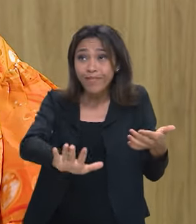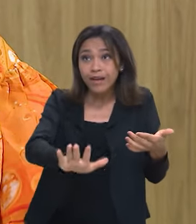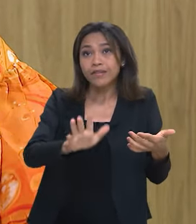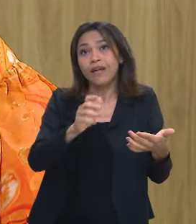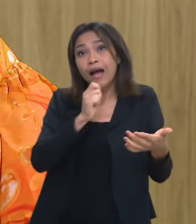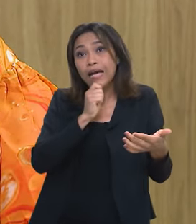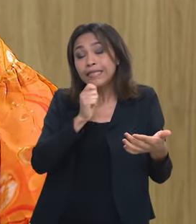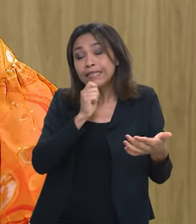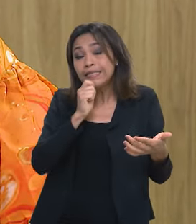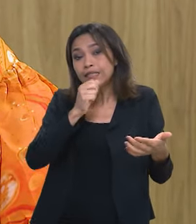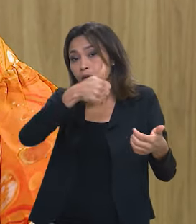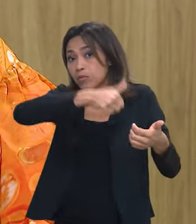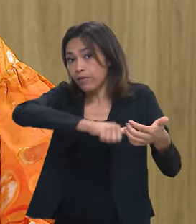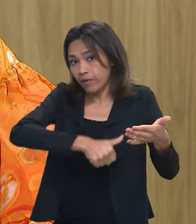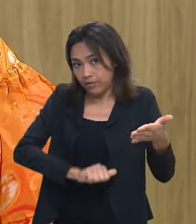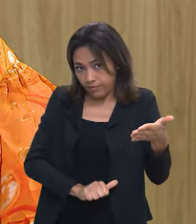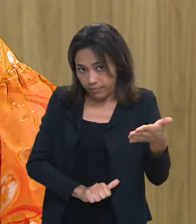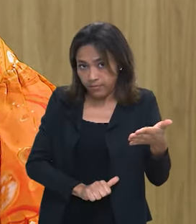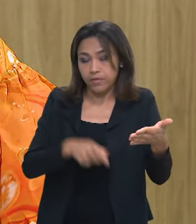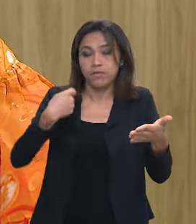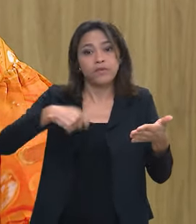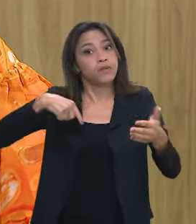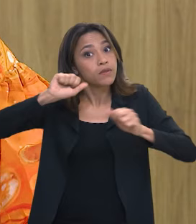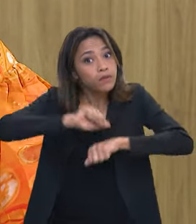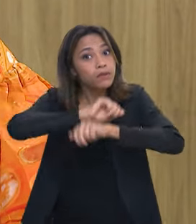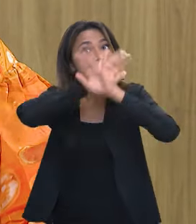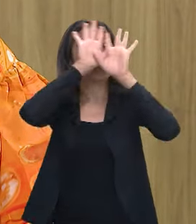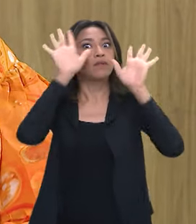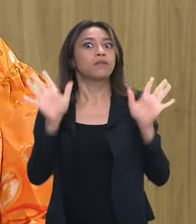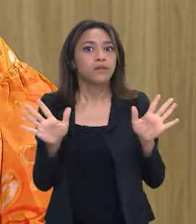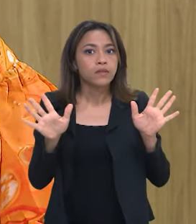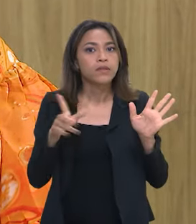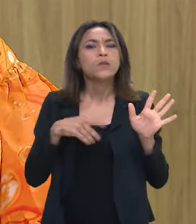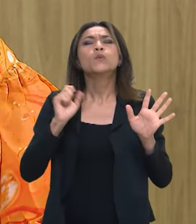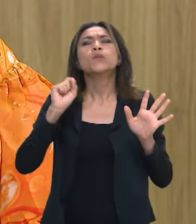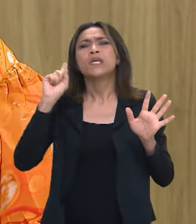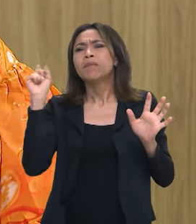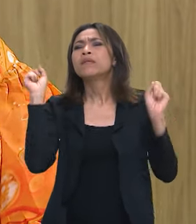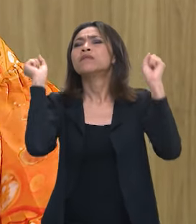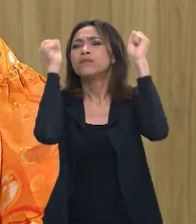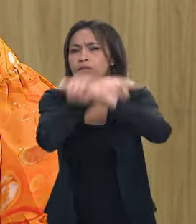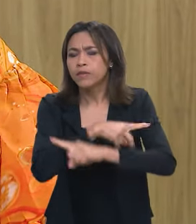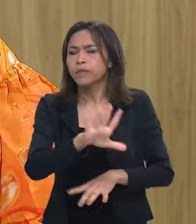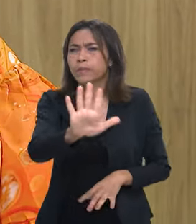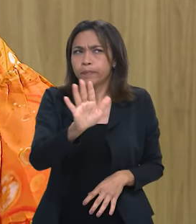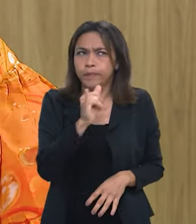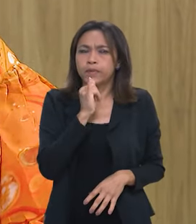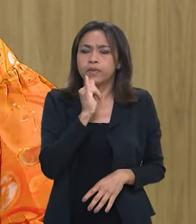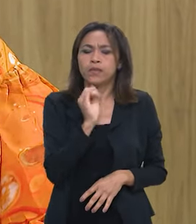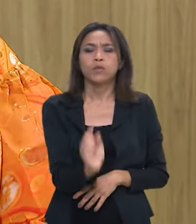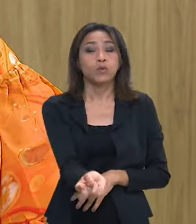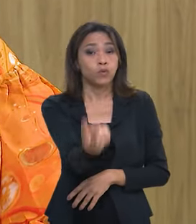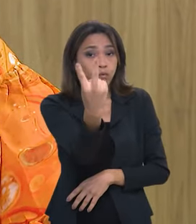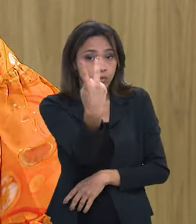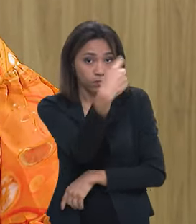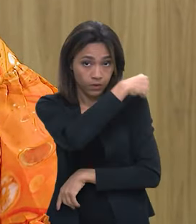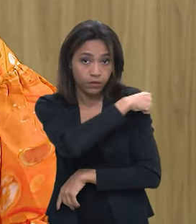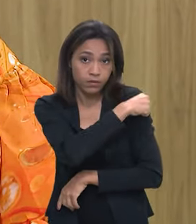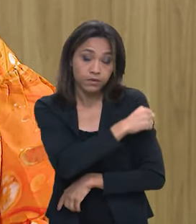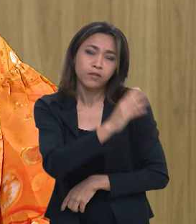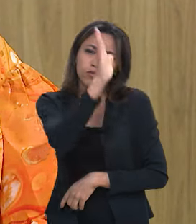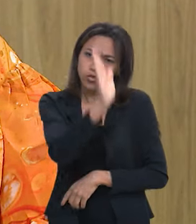mas isso ainda está em avaliação e temos que ter clareza das grandes dificuldades. Mas vou dar um exemplo de duas